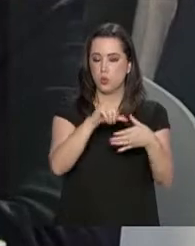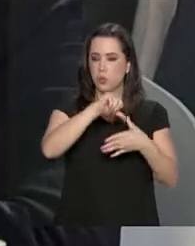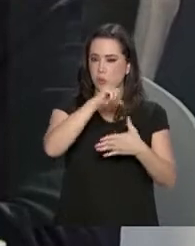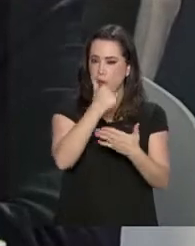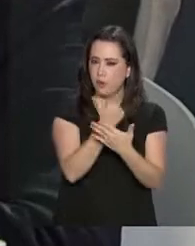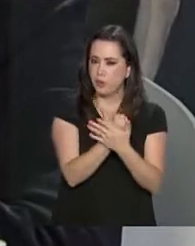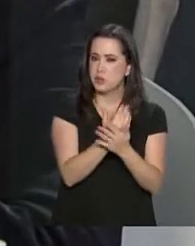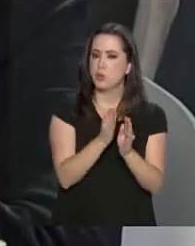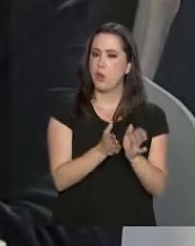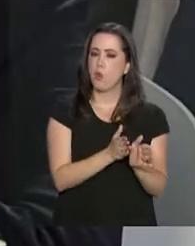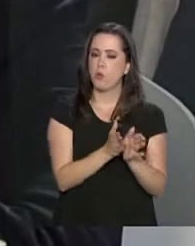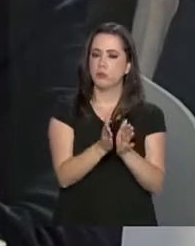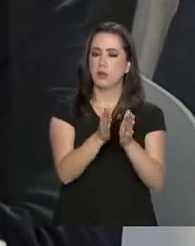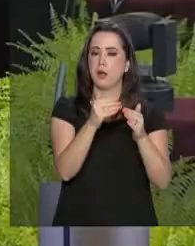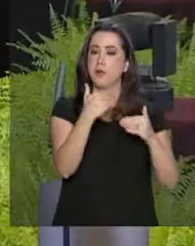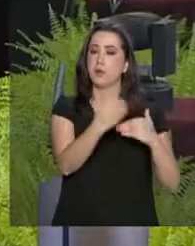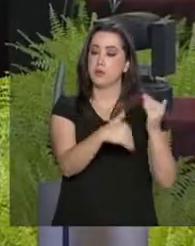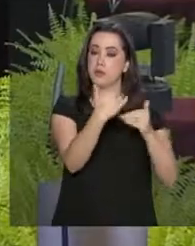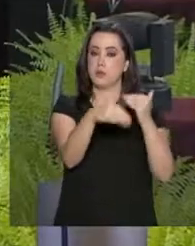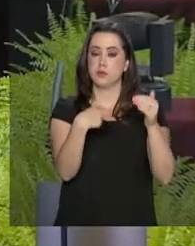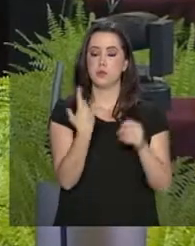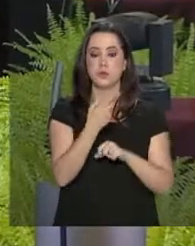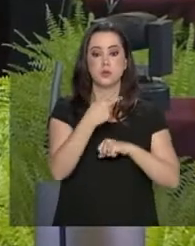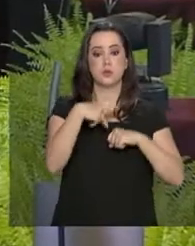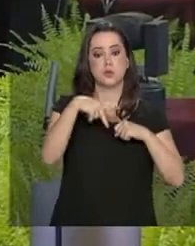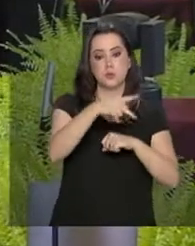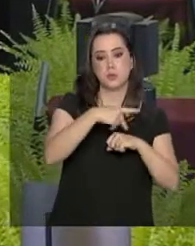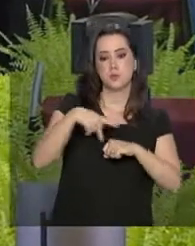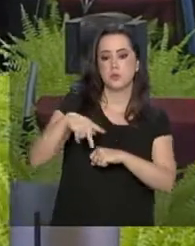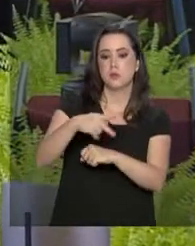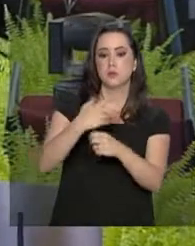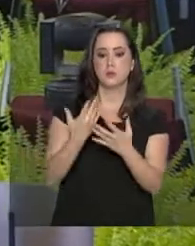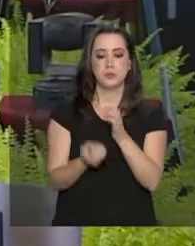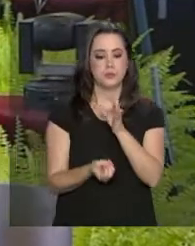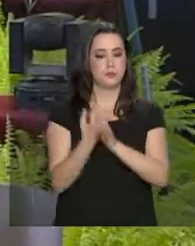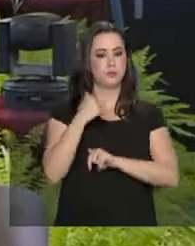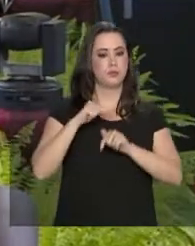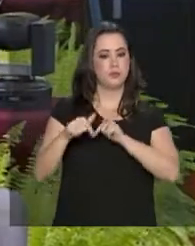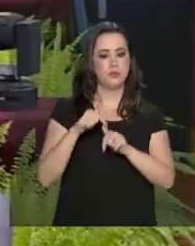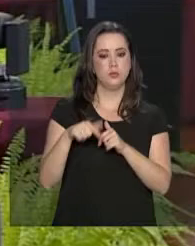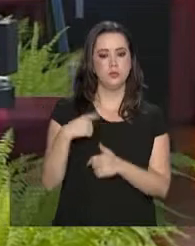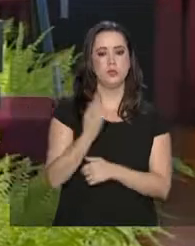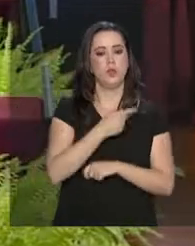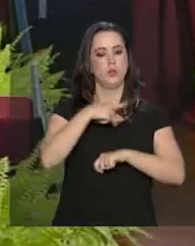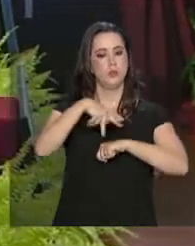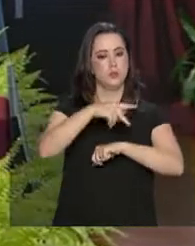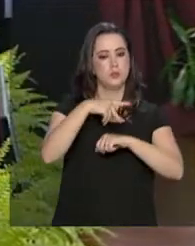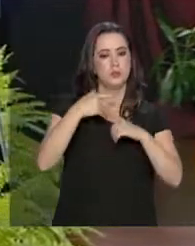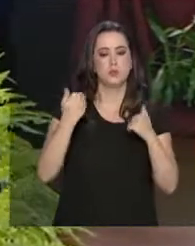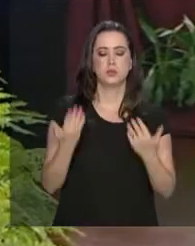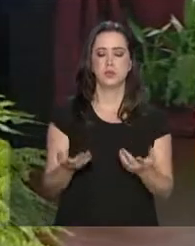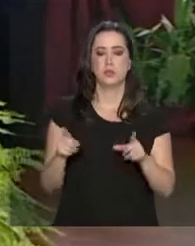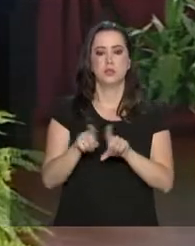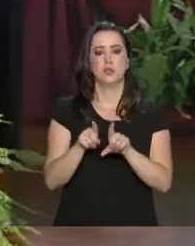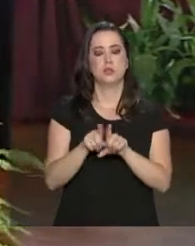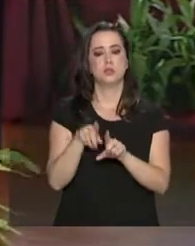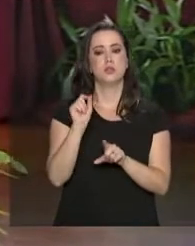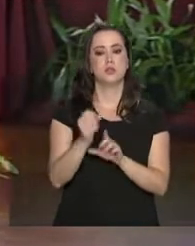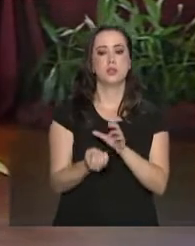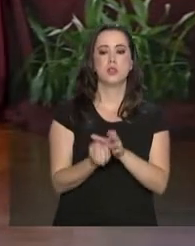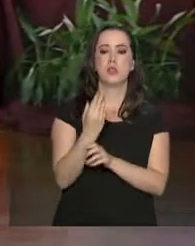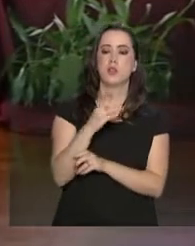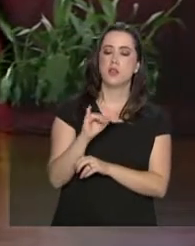do crescimento de nossas economias, da geração de empregos em nossos países, da criação de